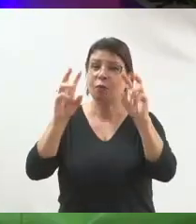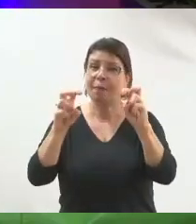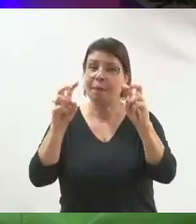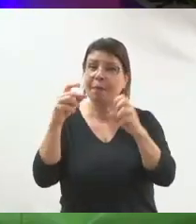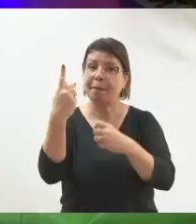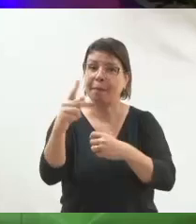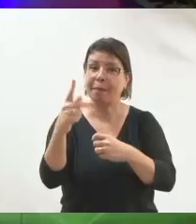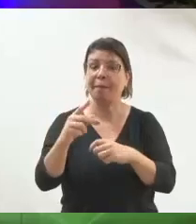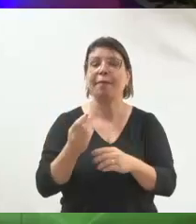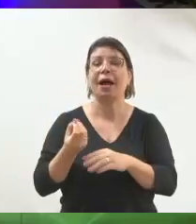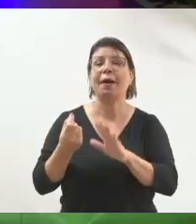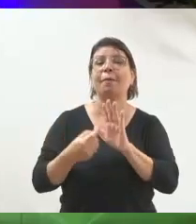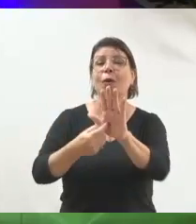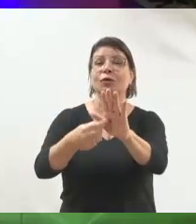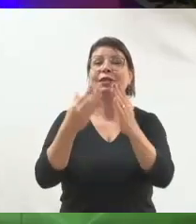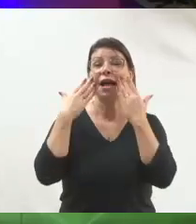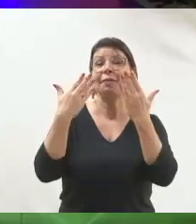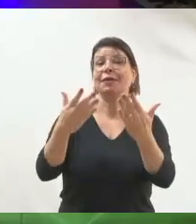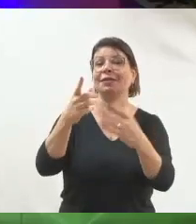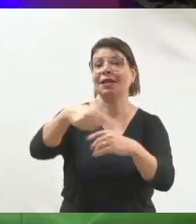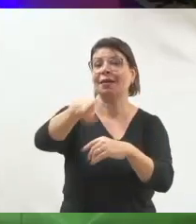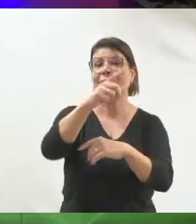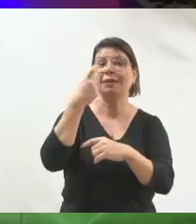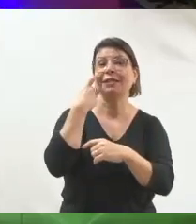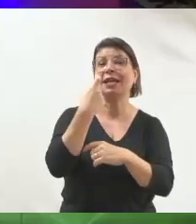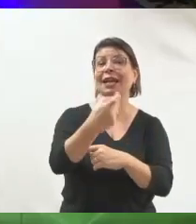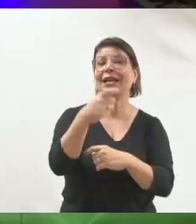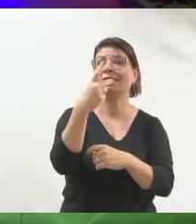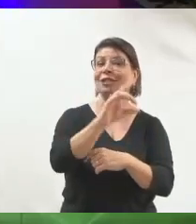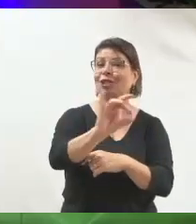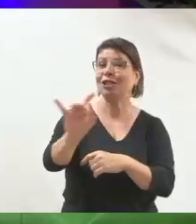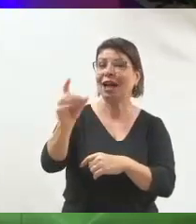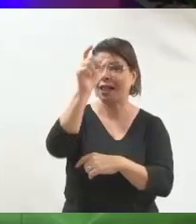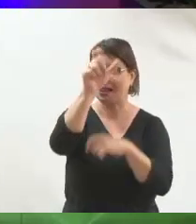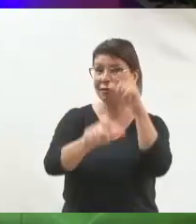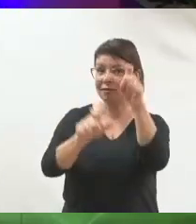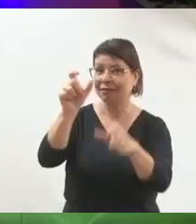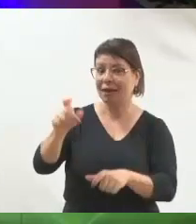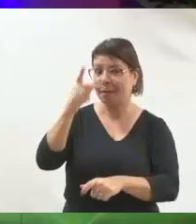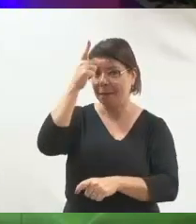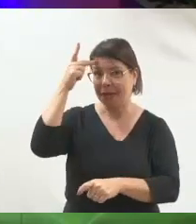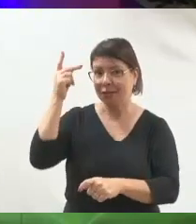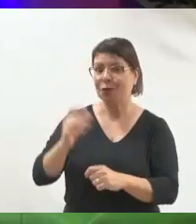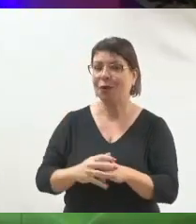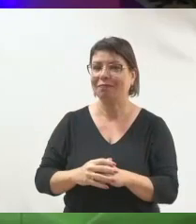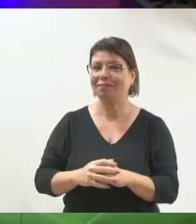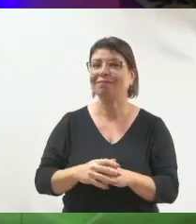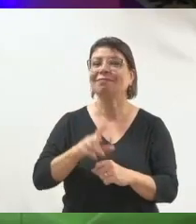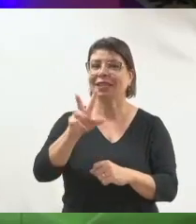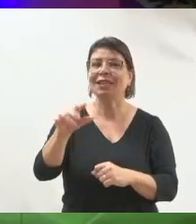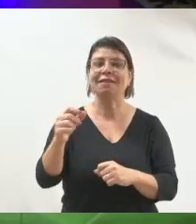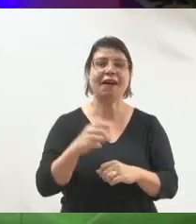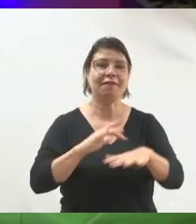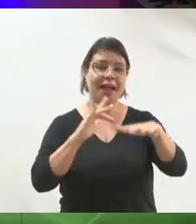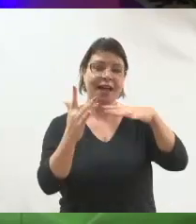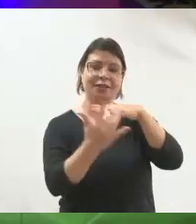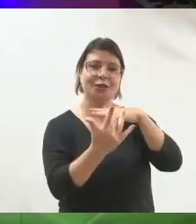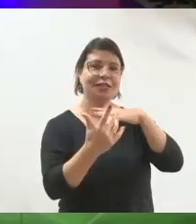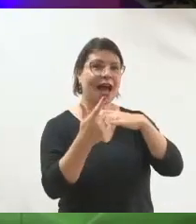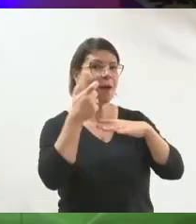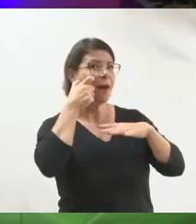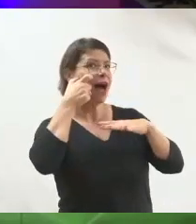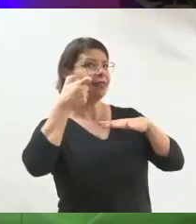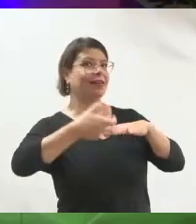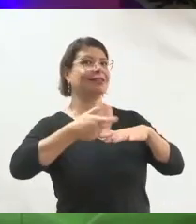e que vão interessar as pessoas e que isso vai ficar mais atrativo nas redes sociais. Então, para ganhar